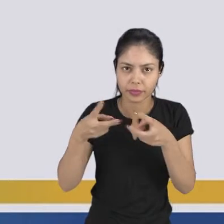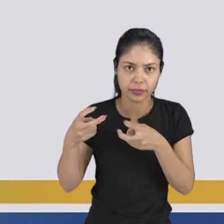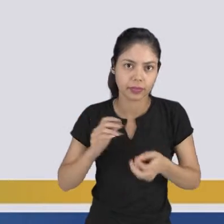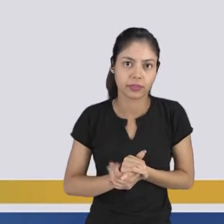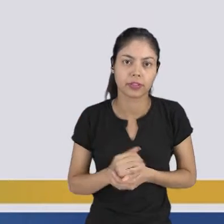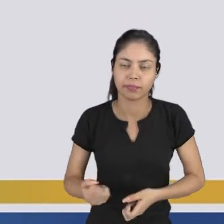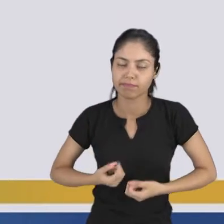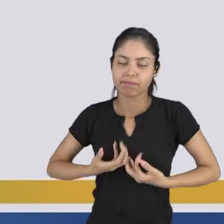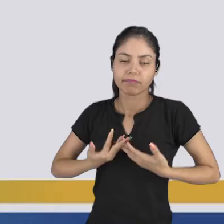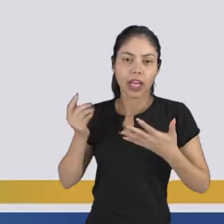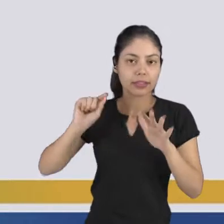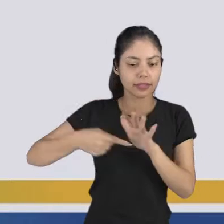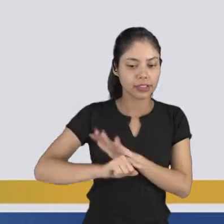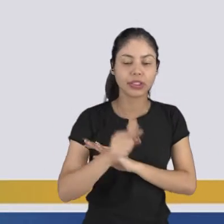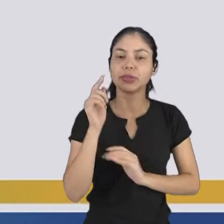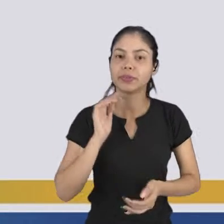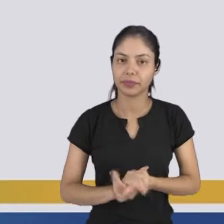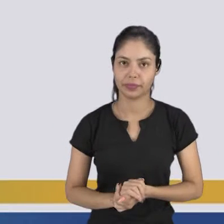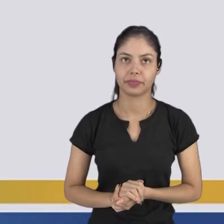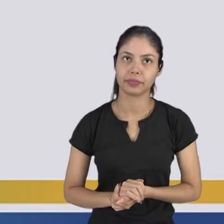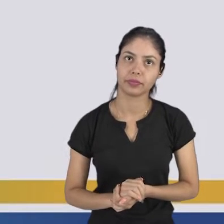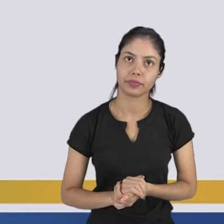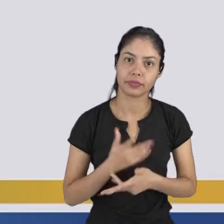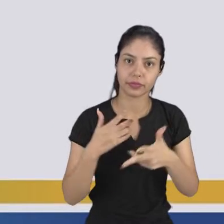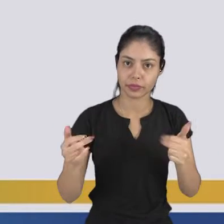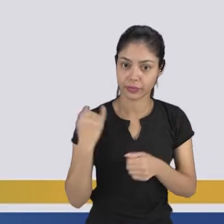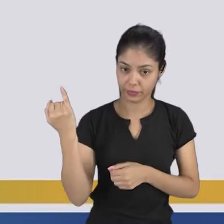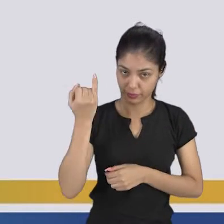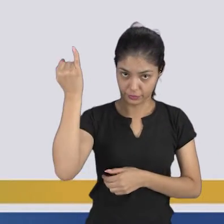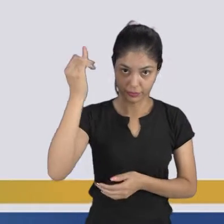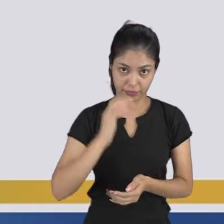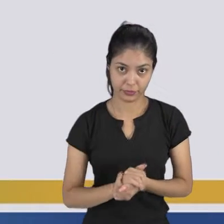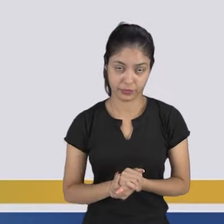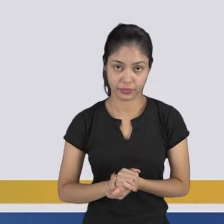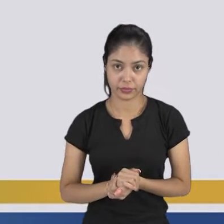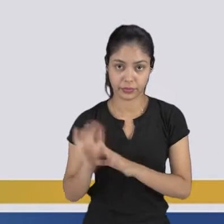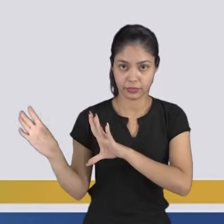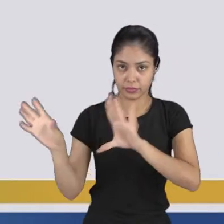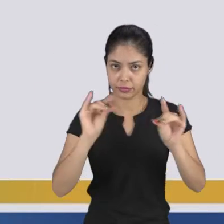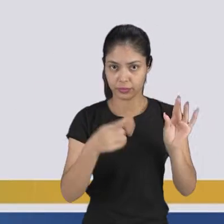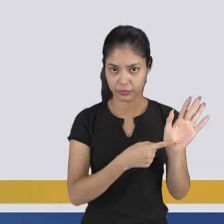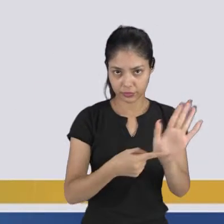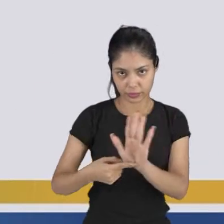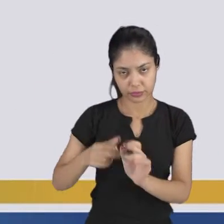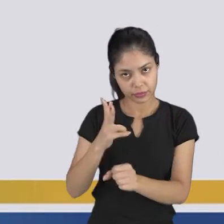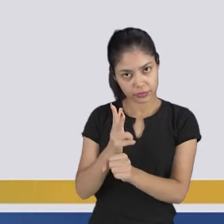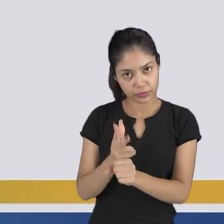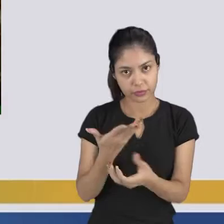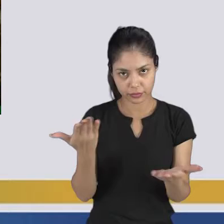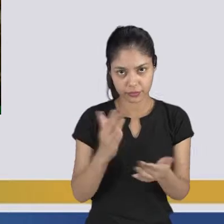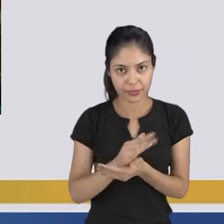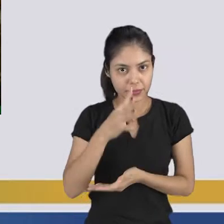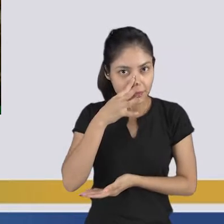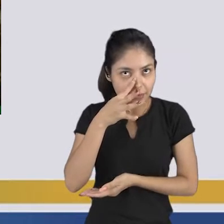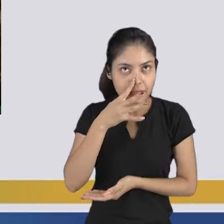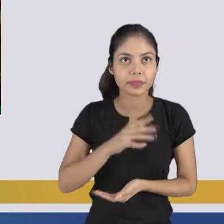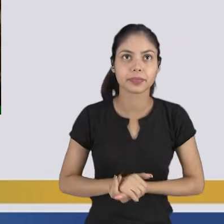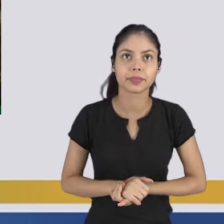sentiram dentro da obra. Então é uma coisa impressionante. E eu trago um vídeo para você observar isso. Vamos lá?